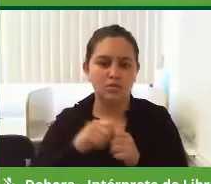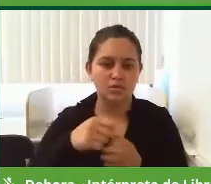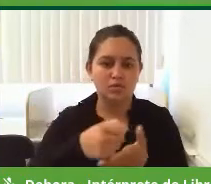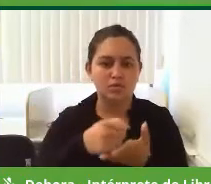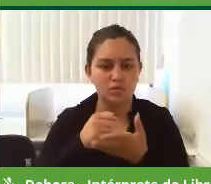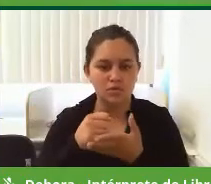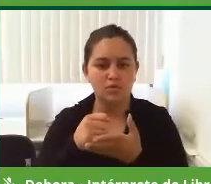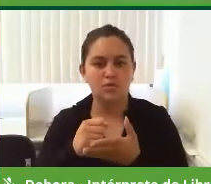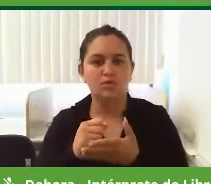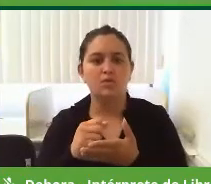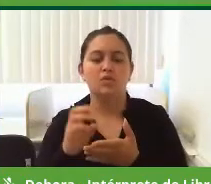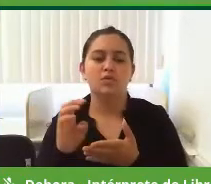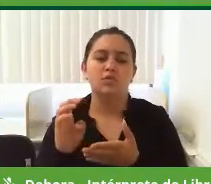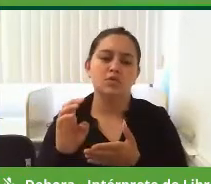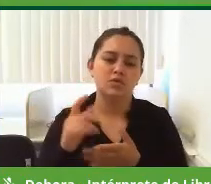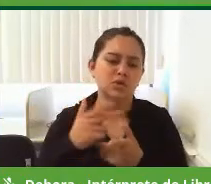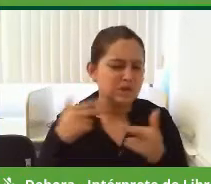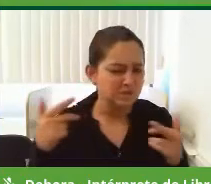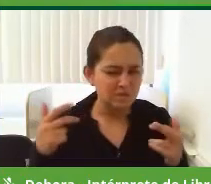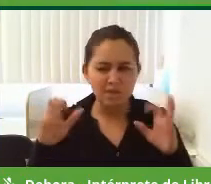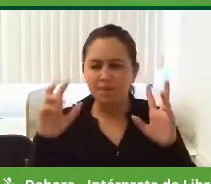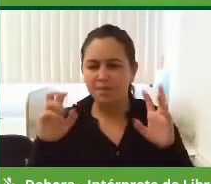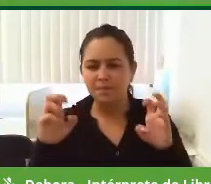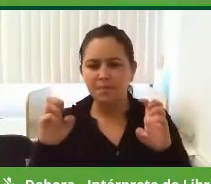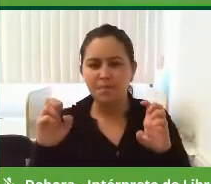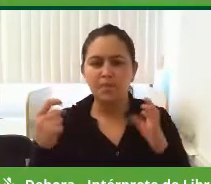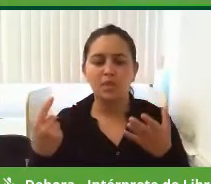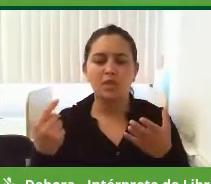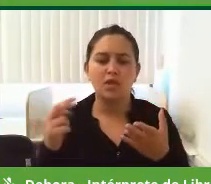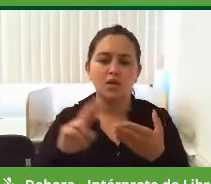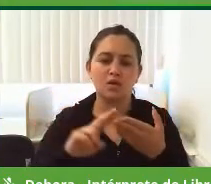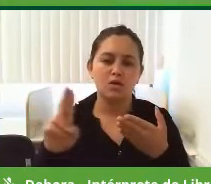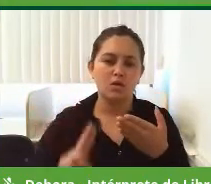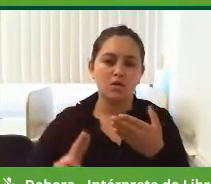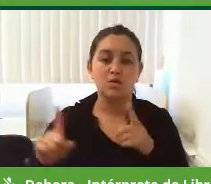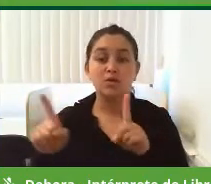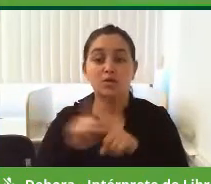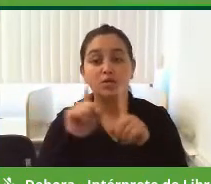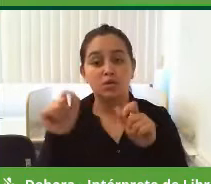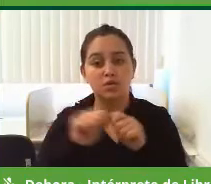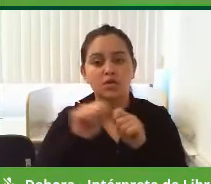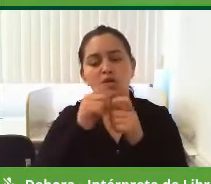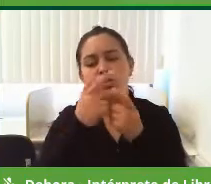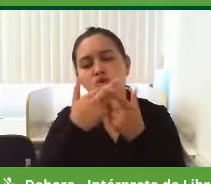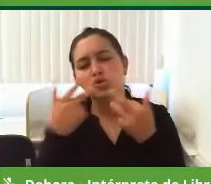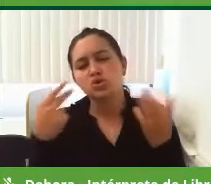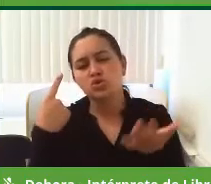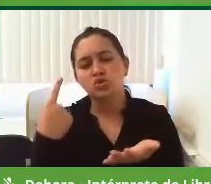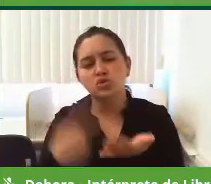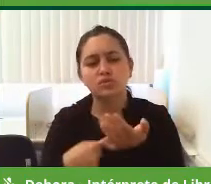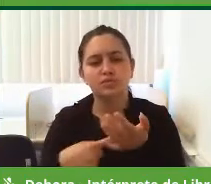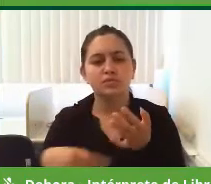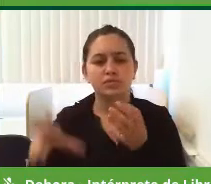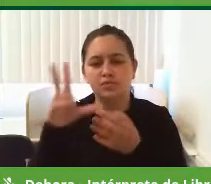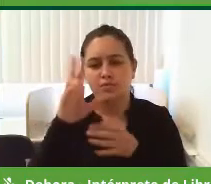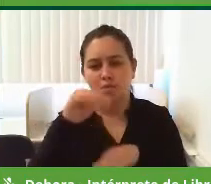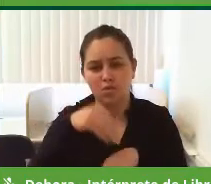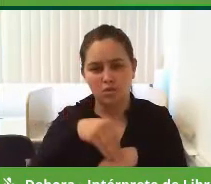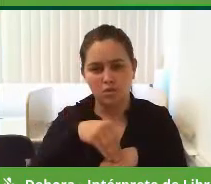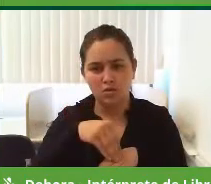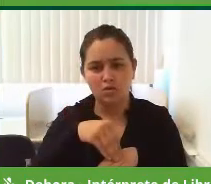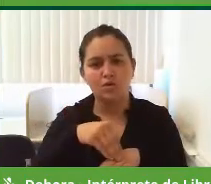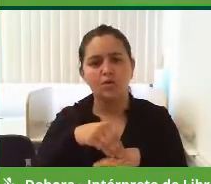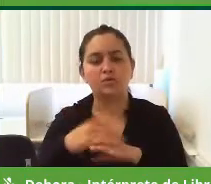bolsas do UNEDU, enfim. E a Univílio também faz inúmeras parcerias com o município,